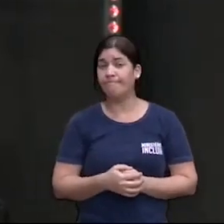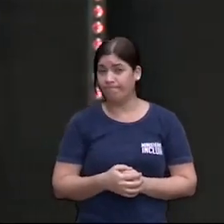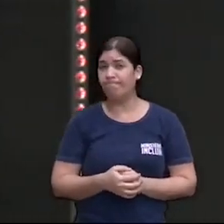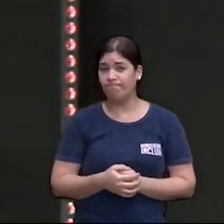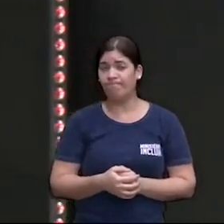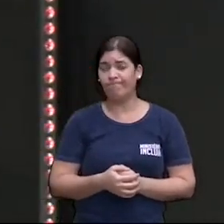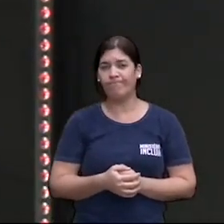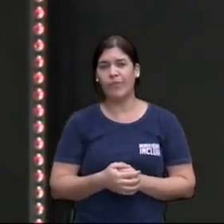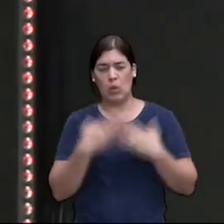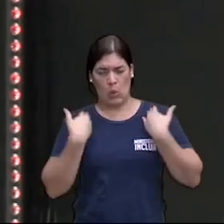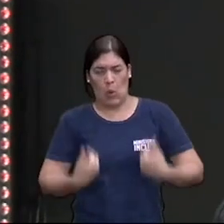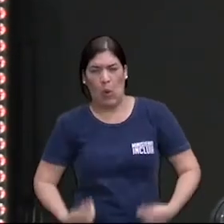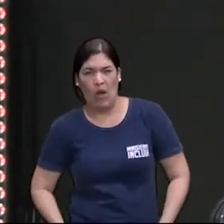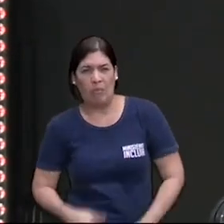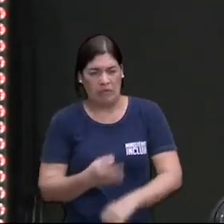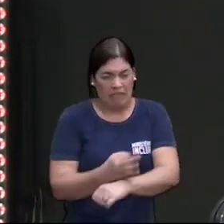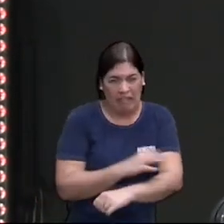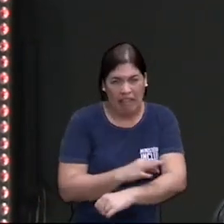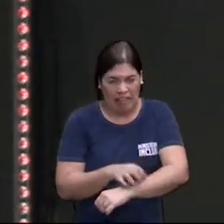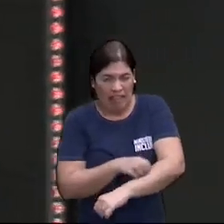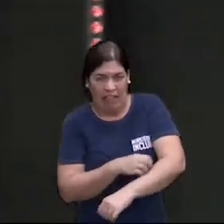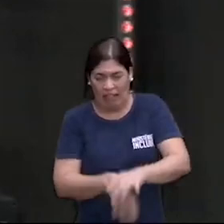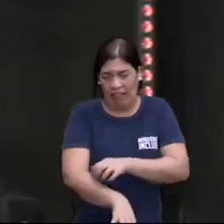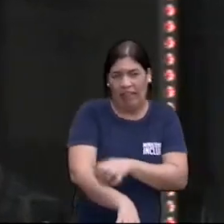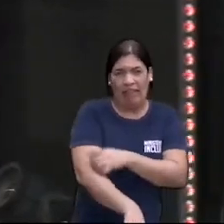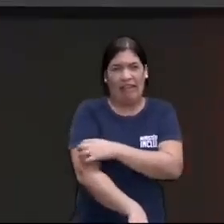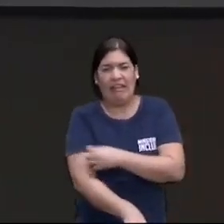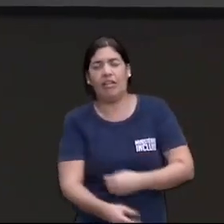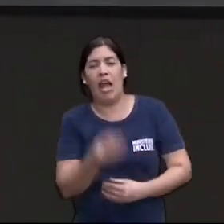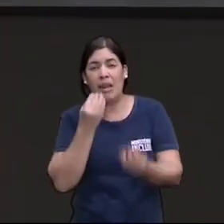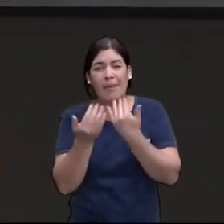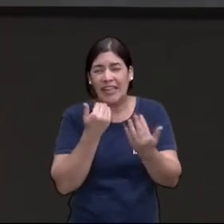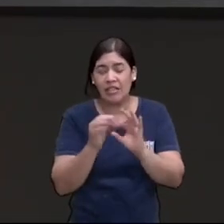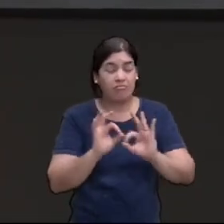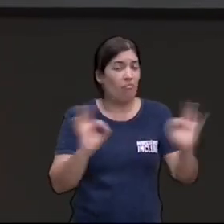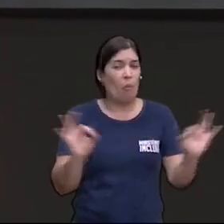começa a aparecer no corpo dele umas feridas porque ele está se alimentando muito mal